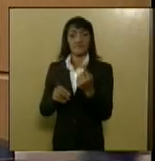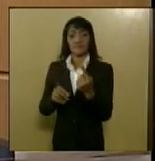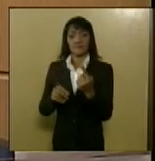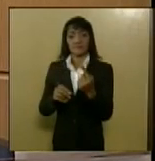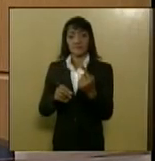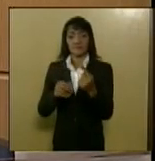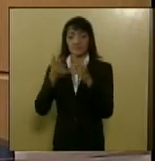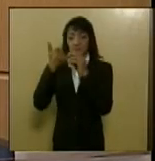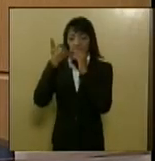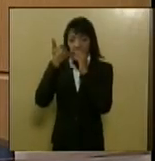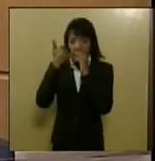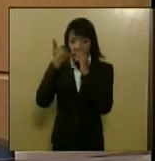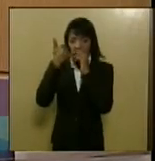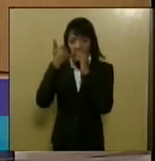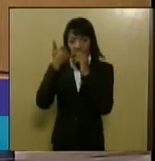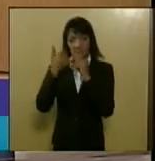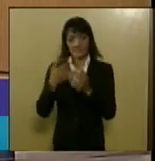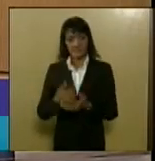vê que o